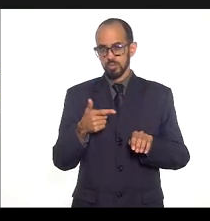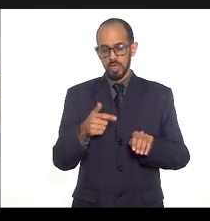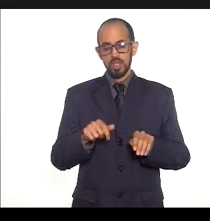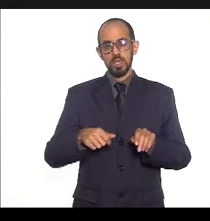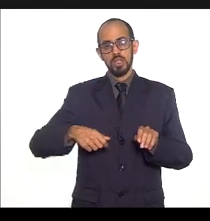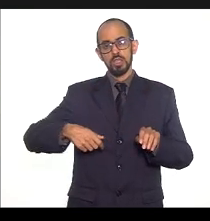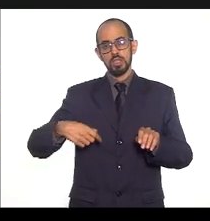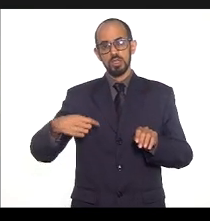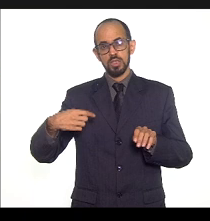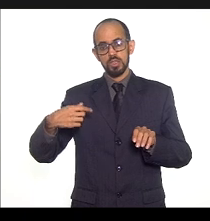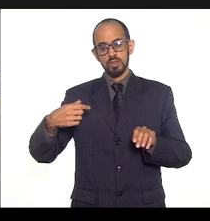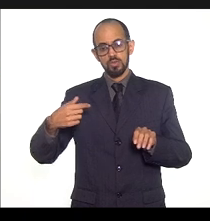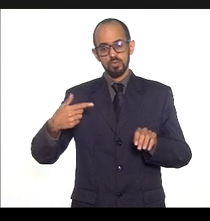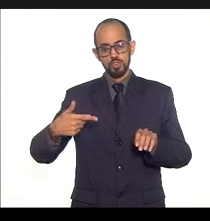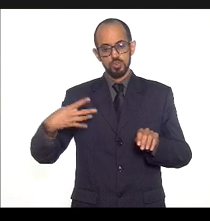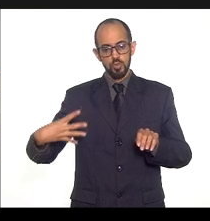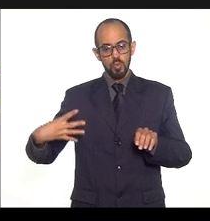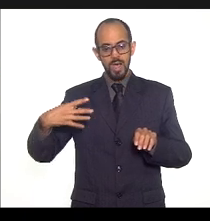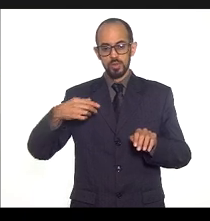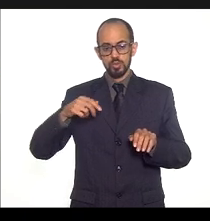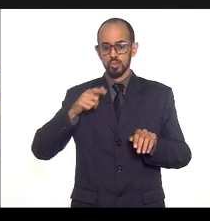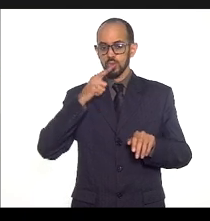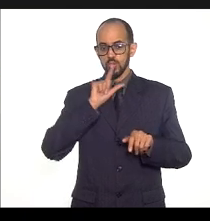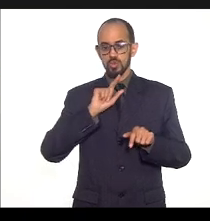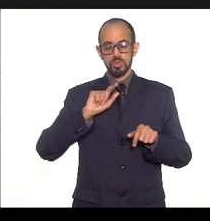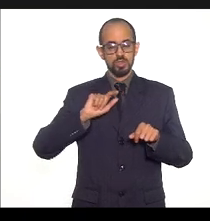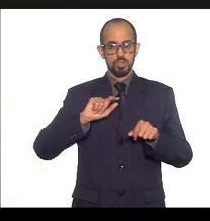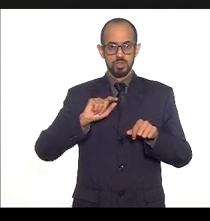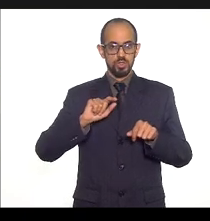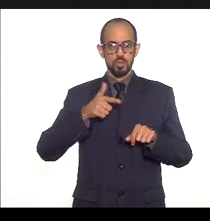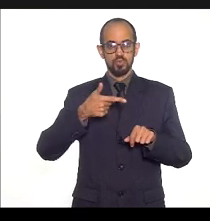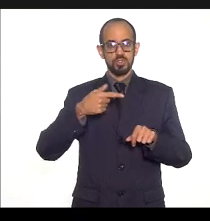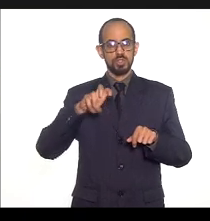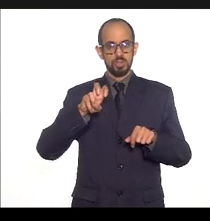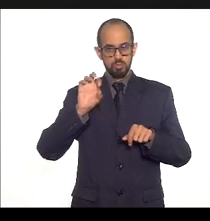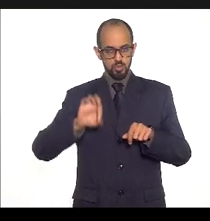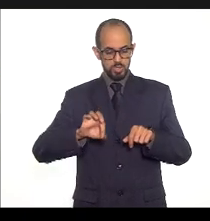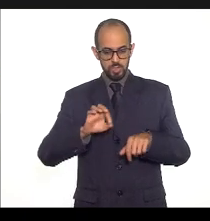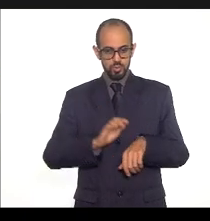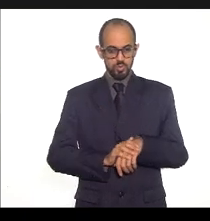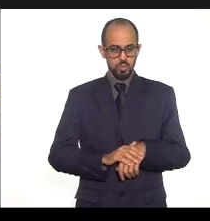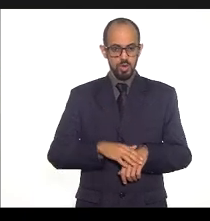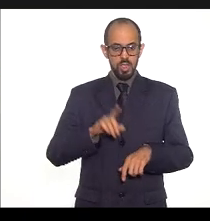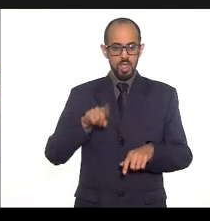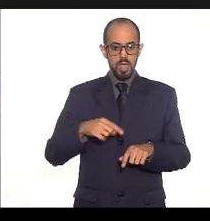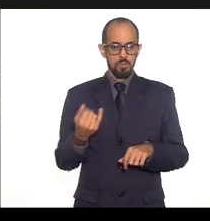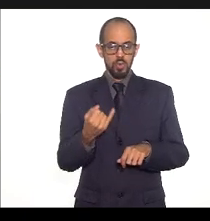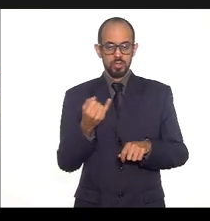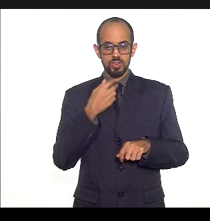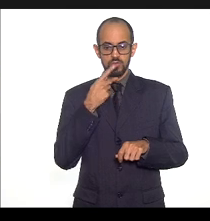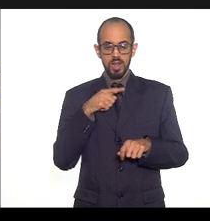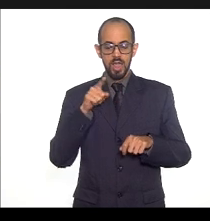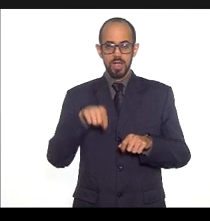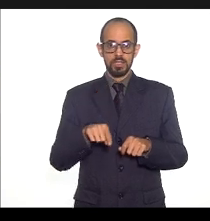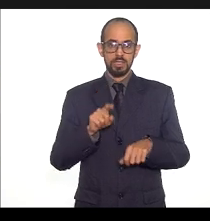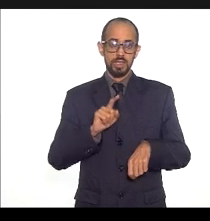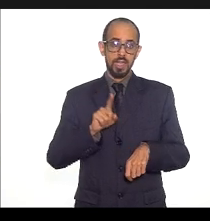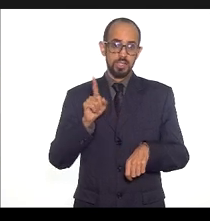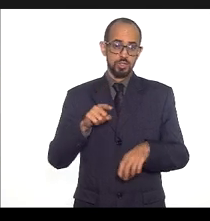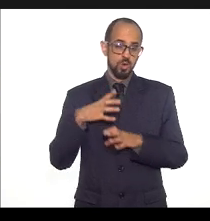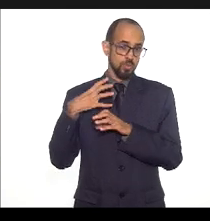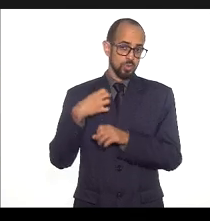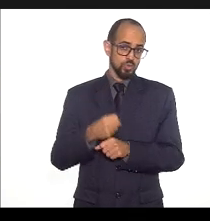dos 25% da alcance cumpre esclarecer que os resultados apurados no período são ainda preliminares porém